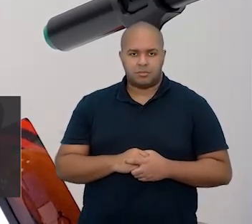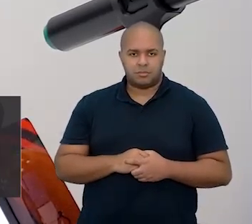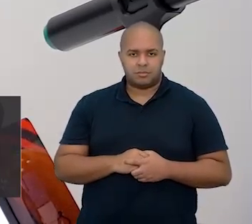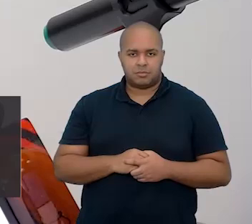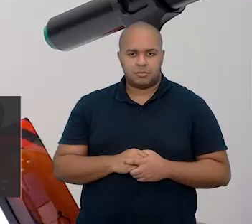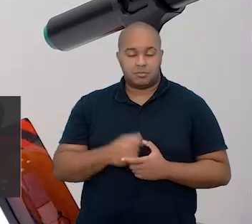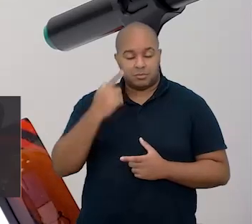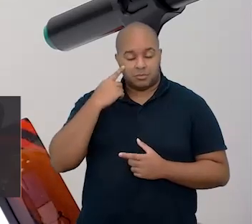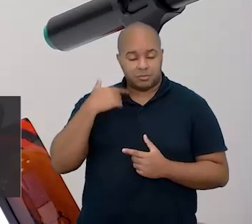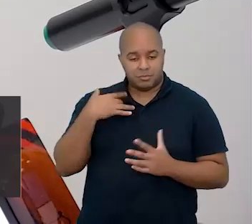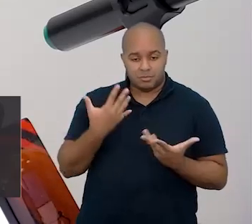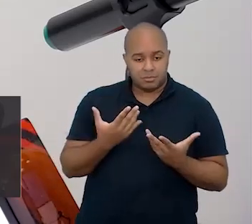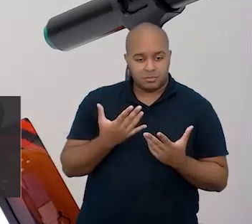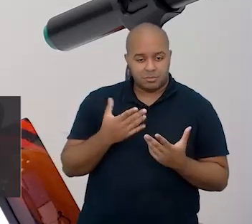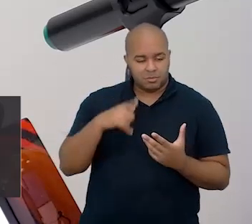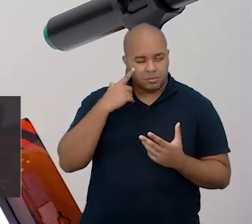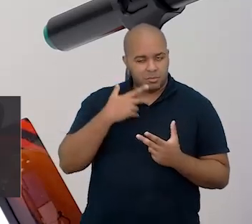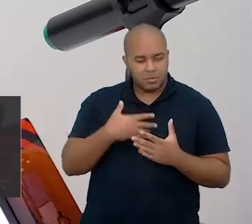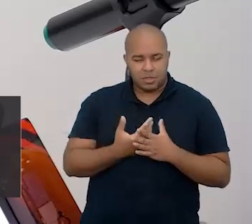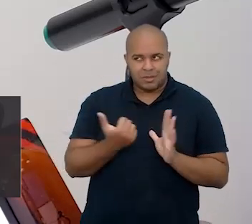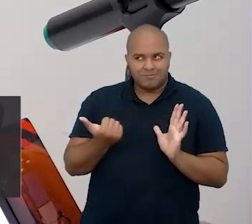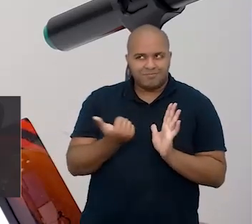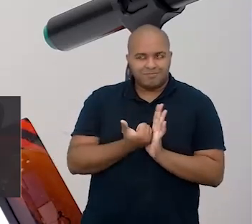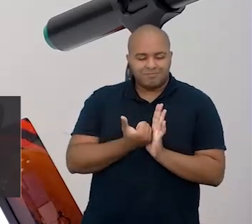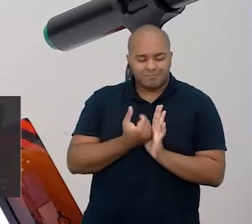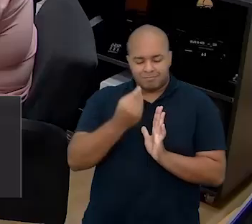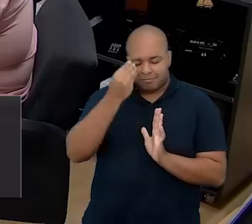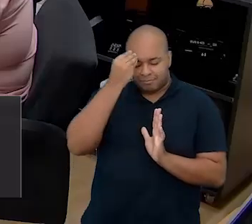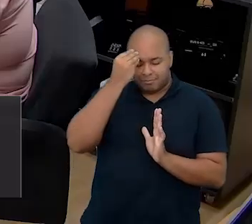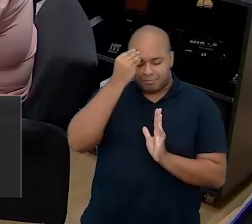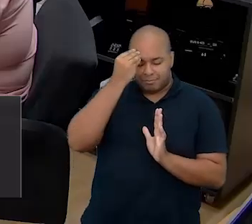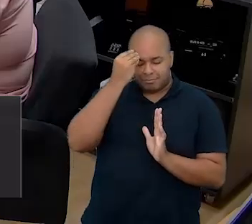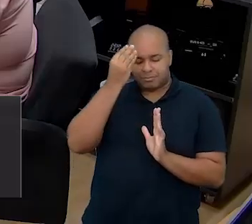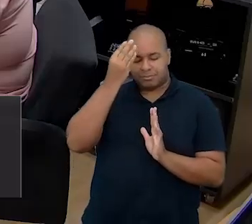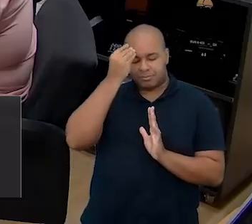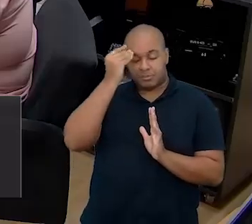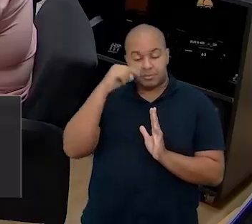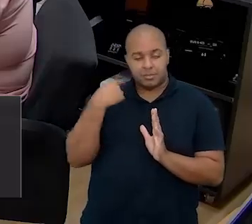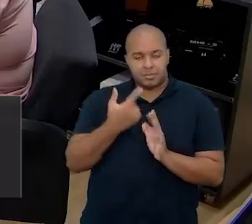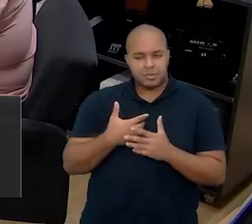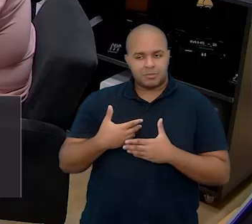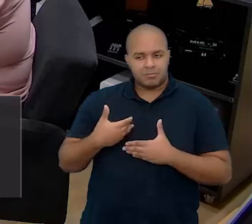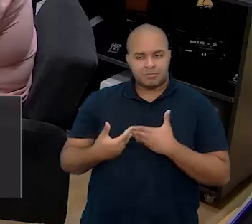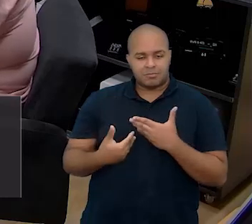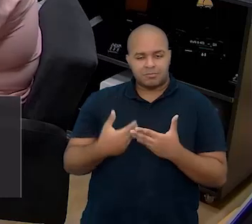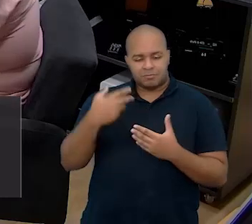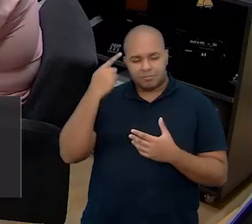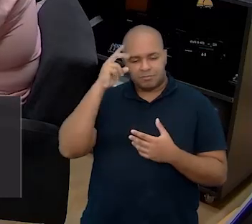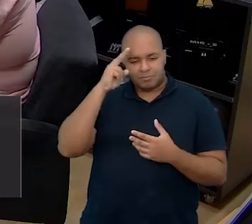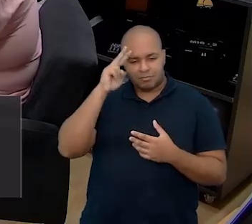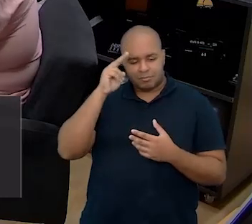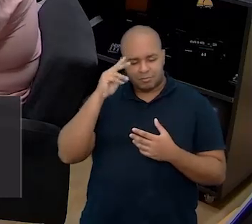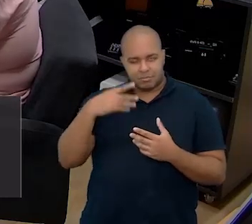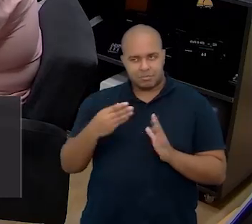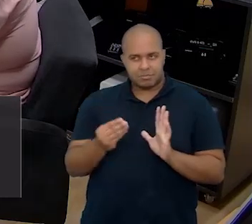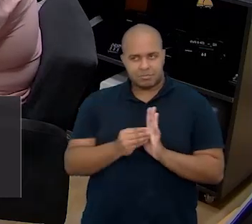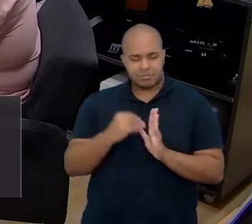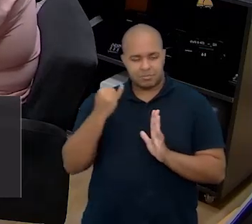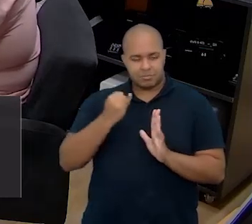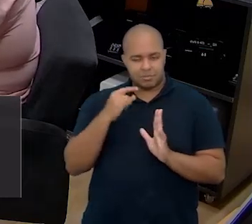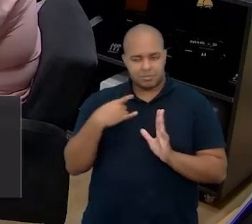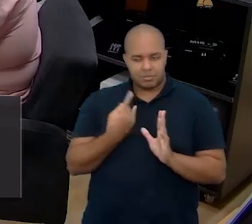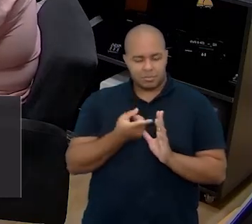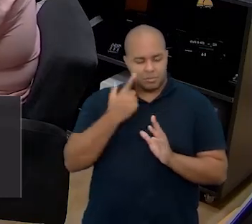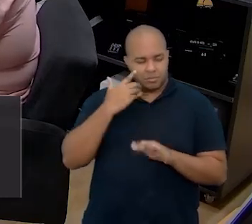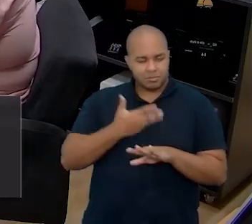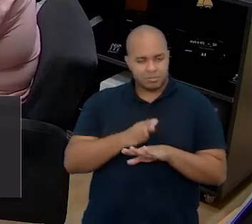São sempre... São marcas, né? São marcas que a gente carrega na memória e essas marcas são fundamentais